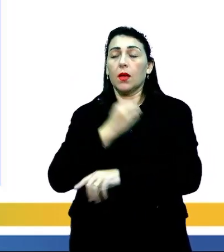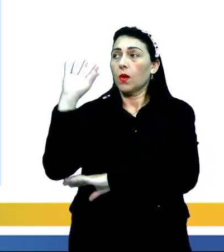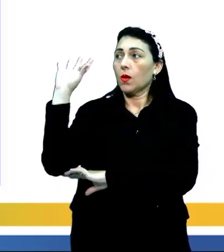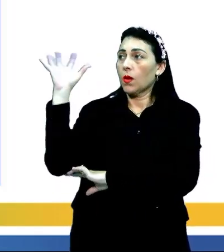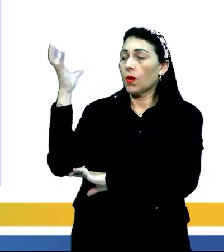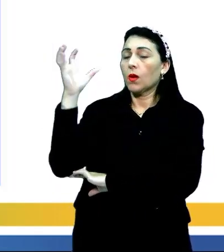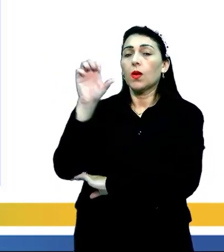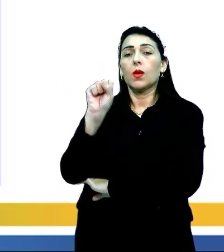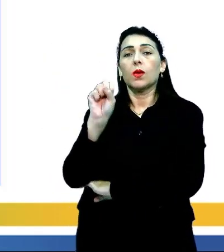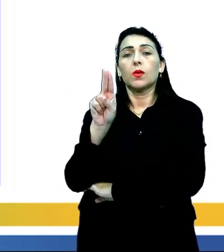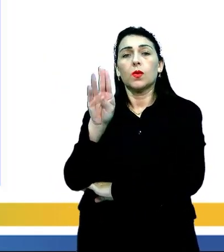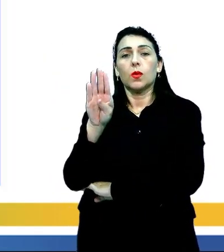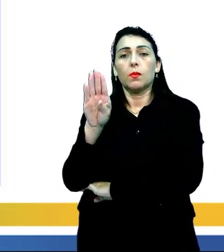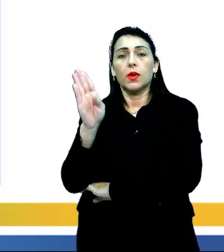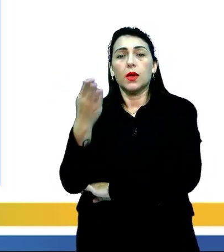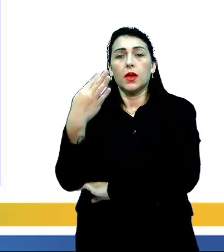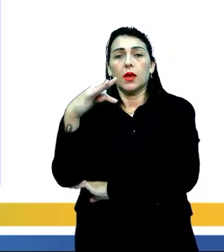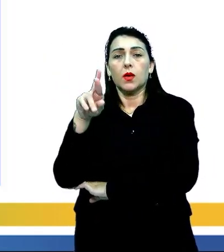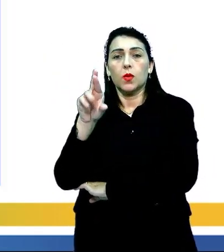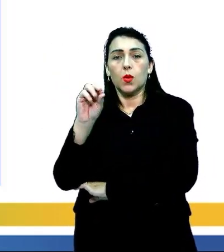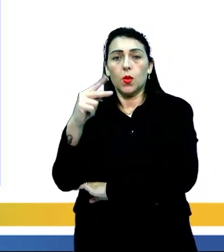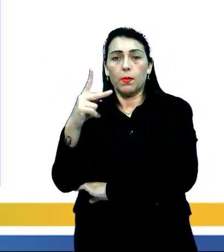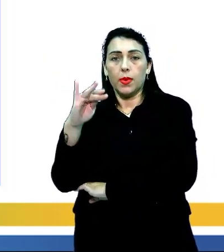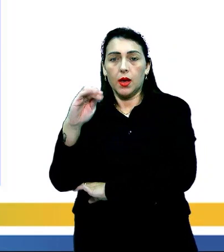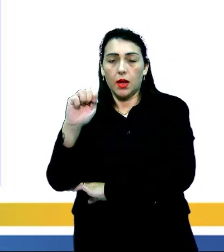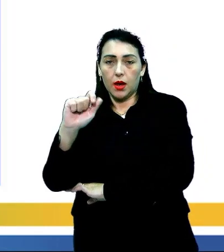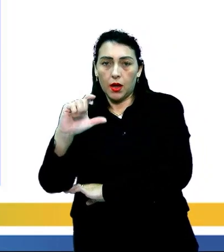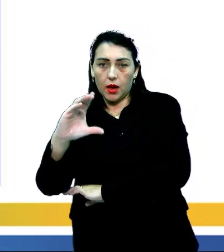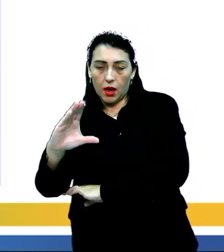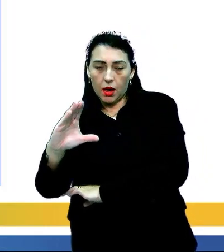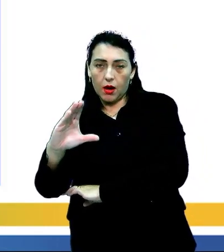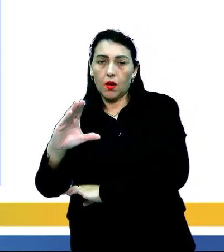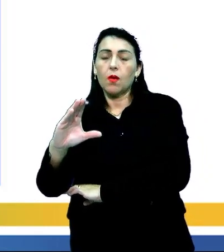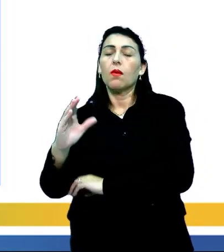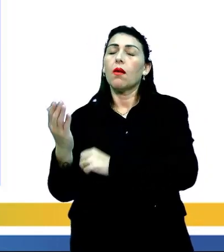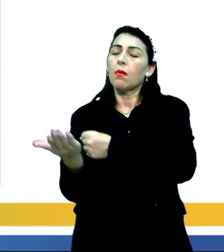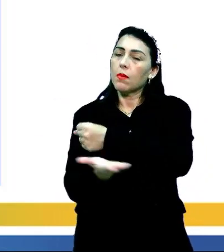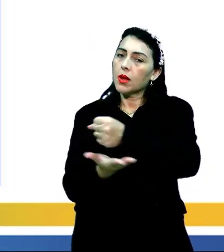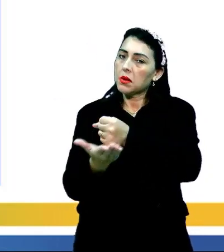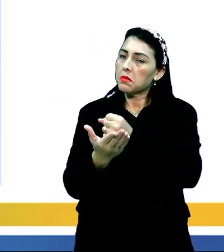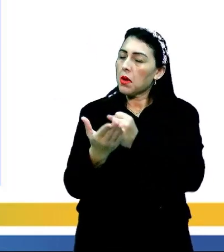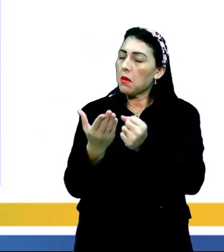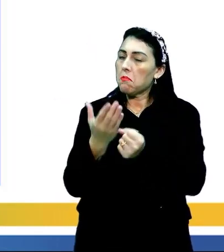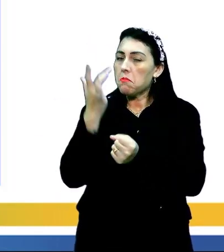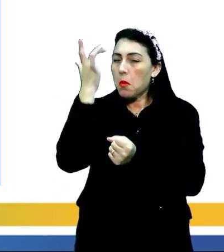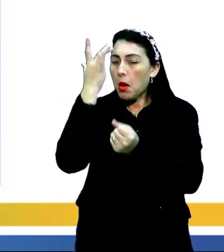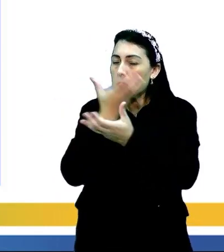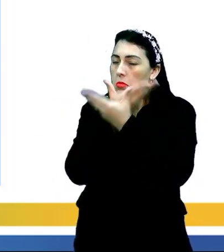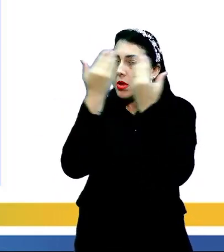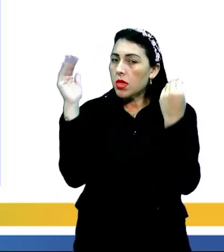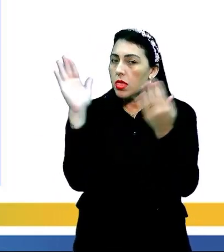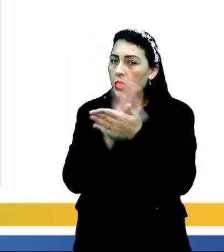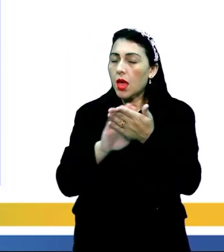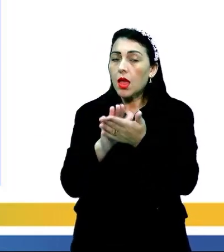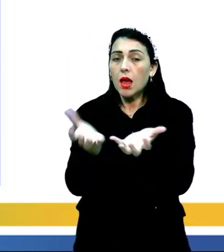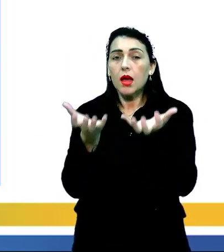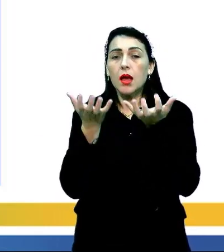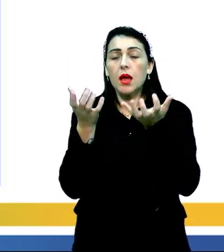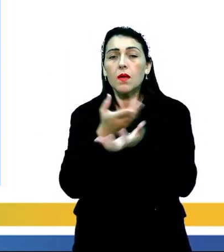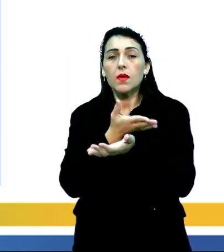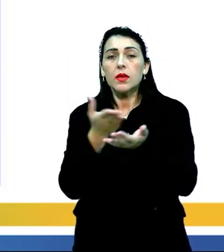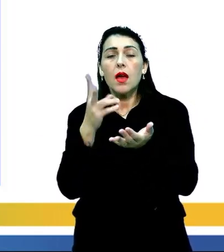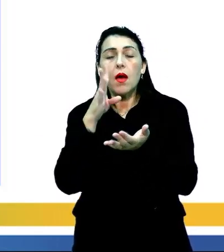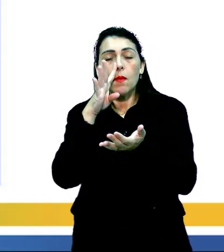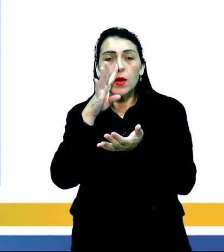subtropical e é basicamente isso. Eu acho que eu não esqueci de nada, quero que vocês